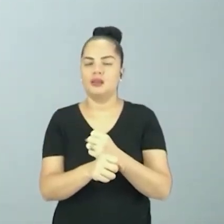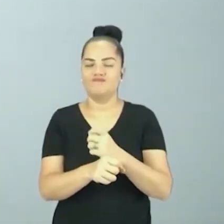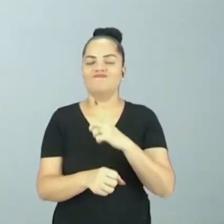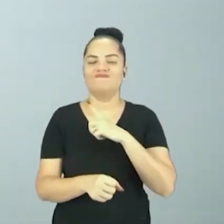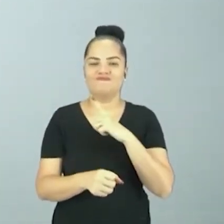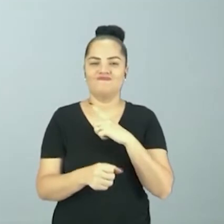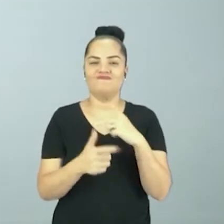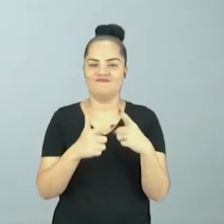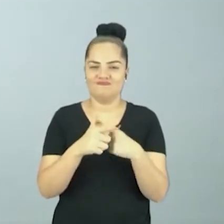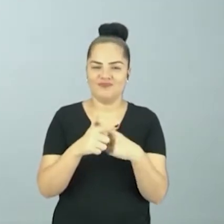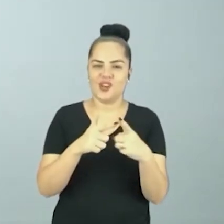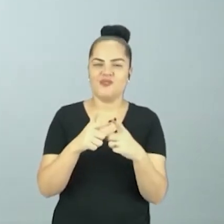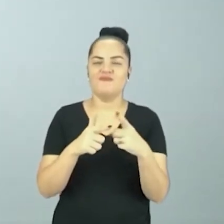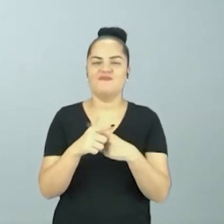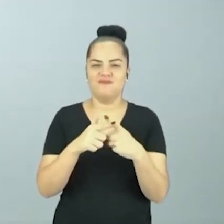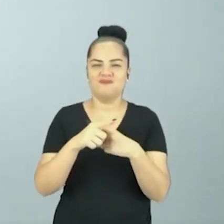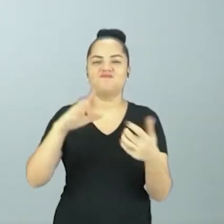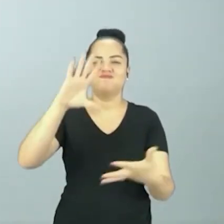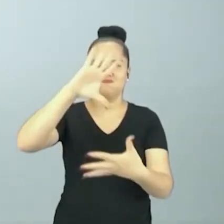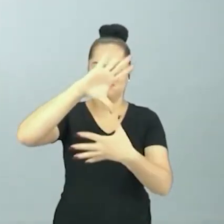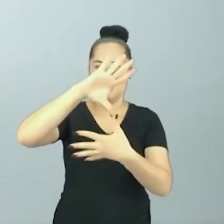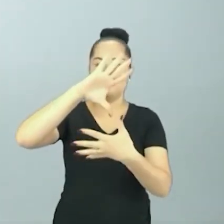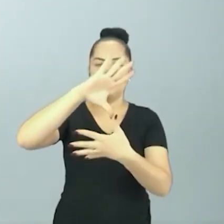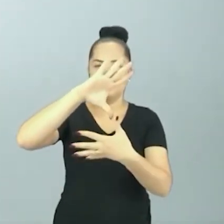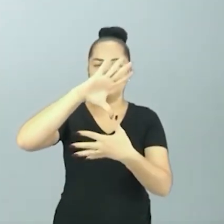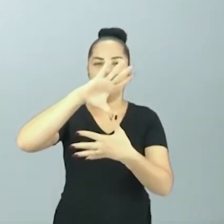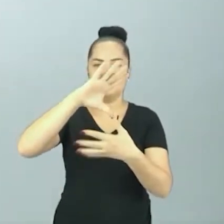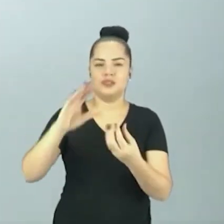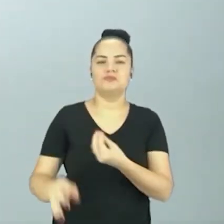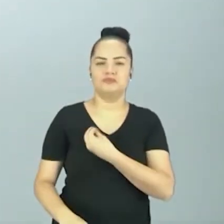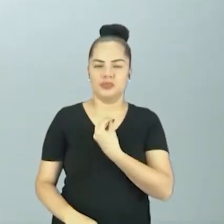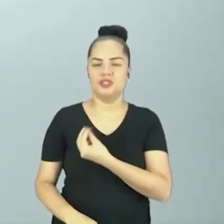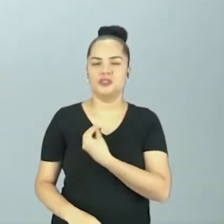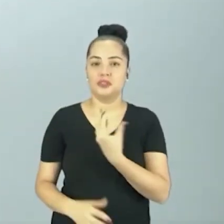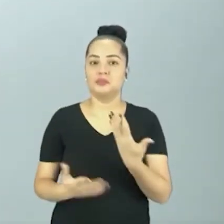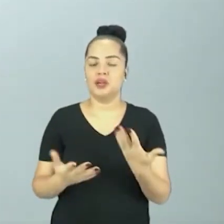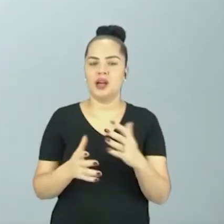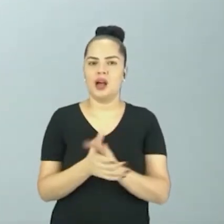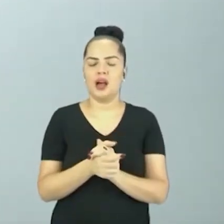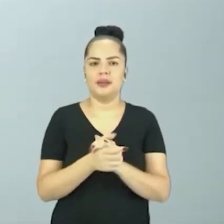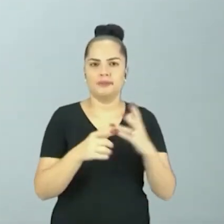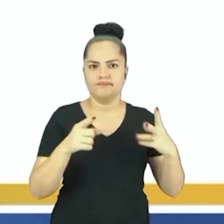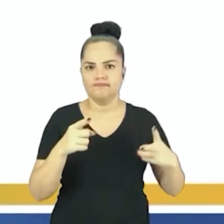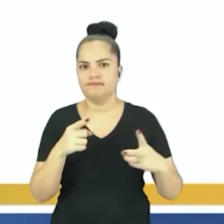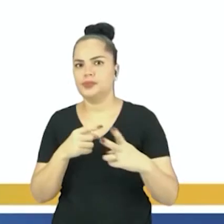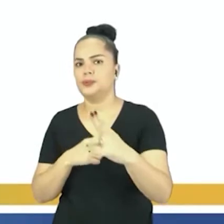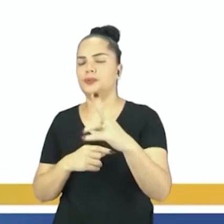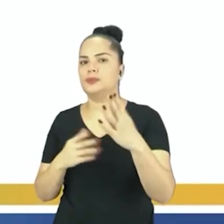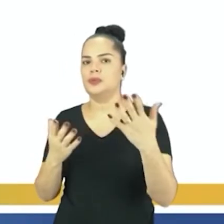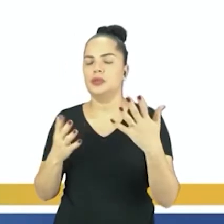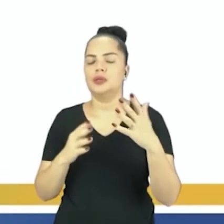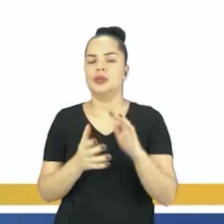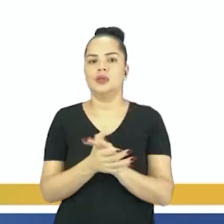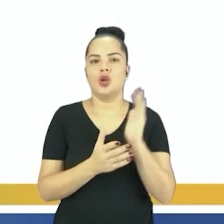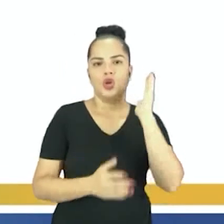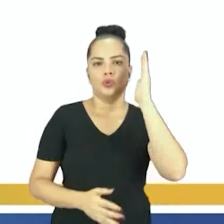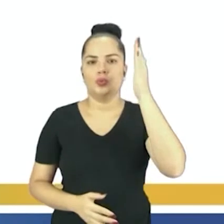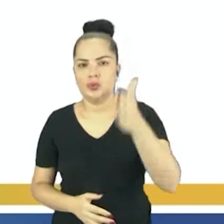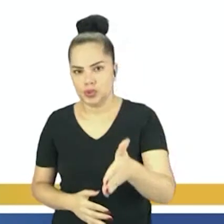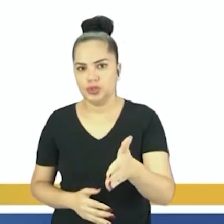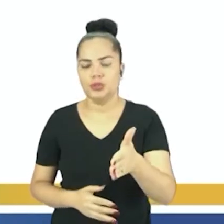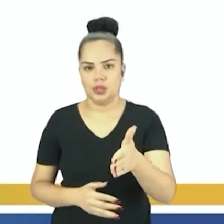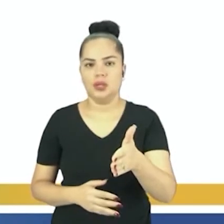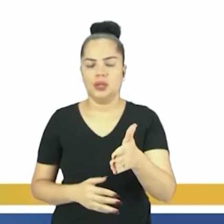que a América Latina participou. E aí no próprio texto diz, as intervenções diretas se caracterizaram